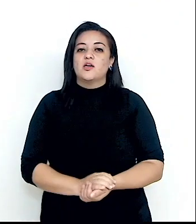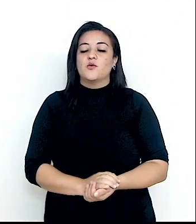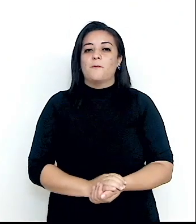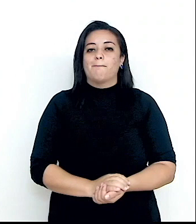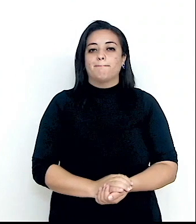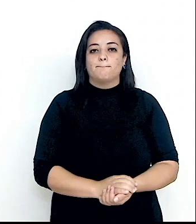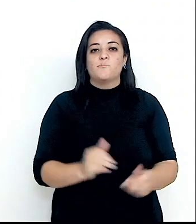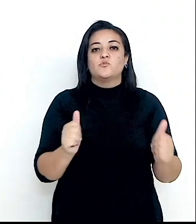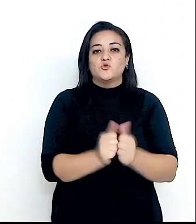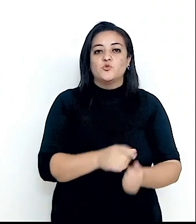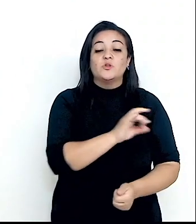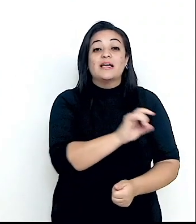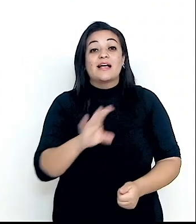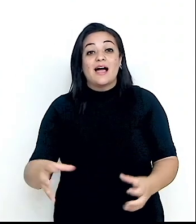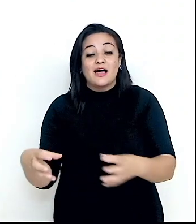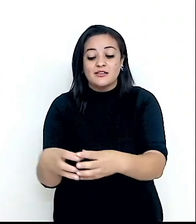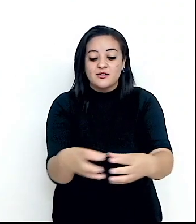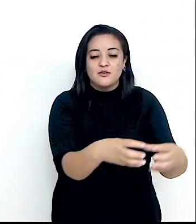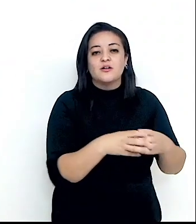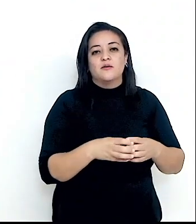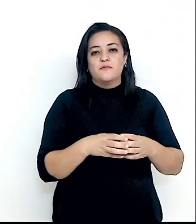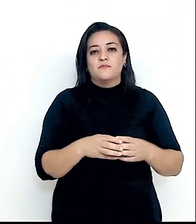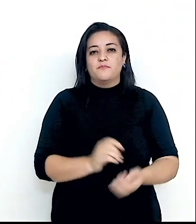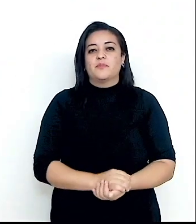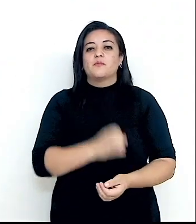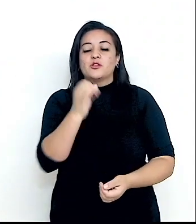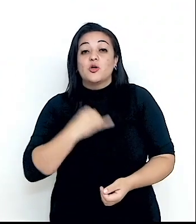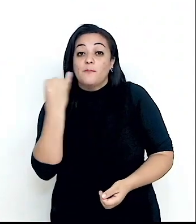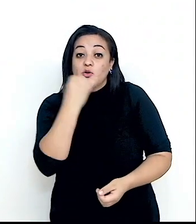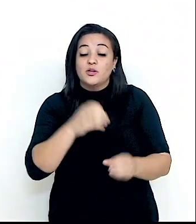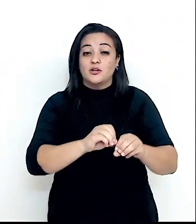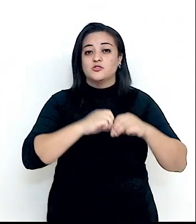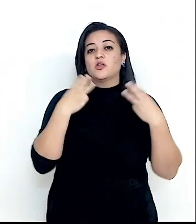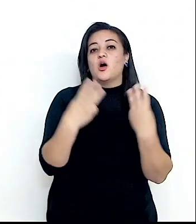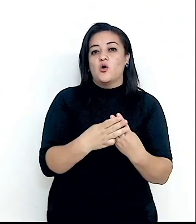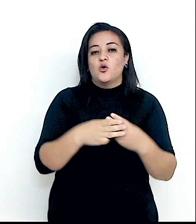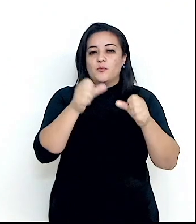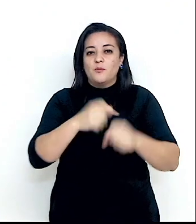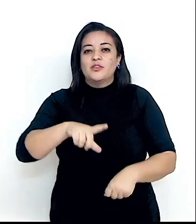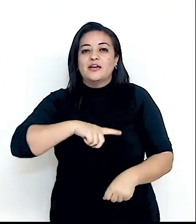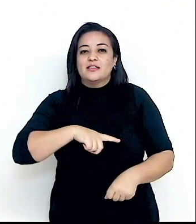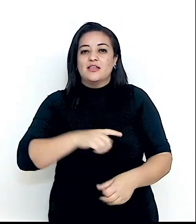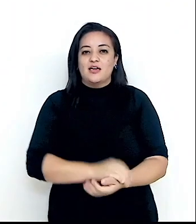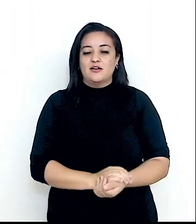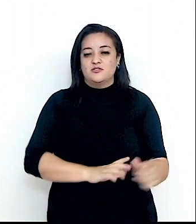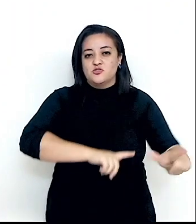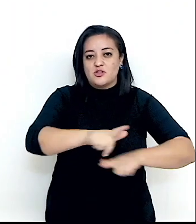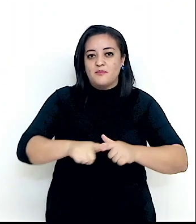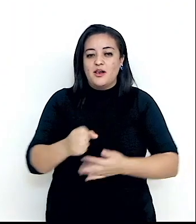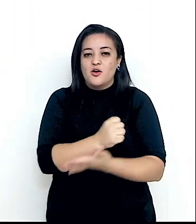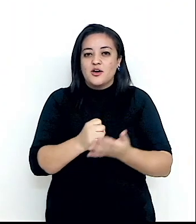em cada um delas, e é um órgão muito importante da ONU pelo poder que ela tem de fixar